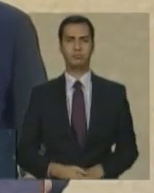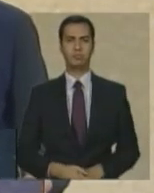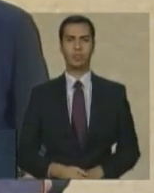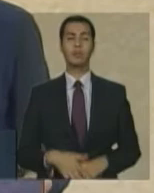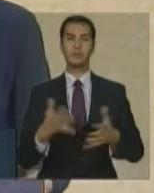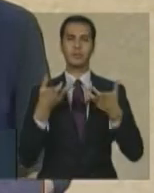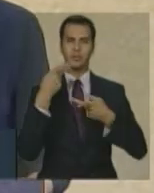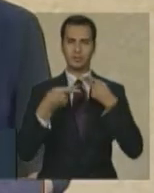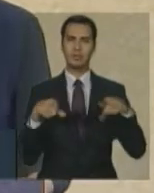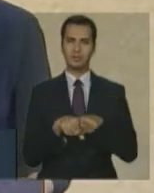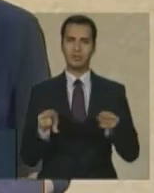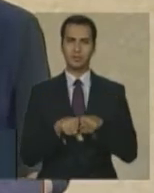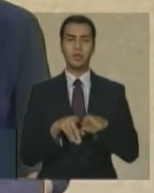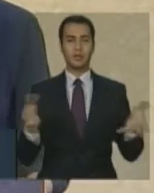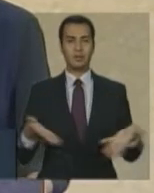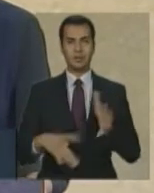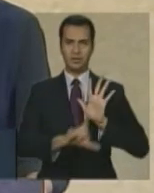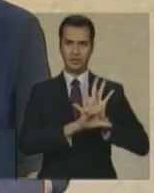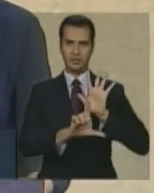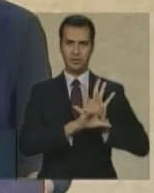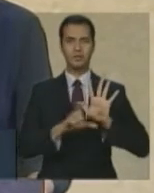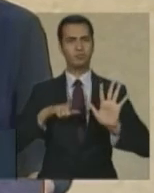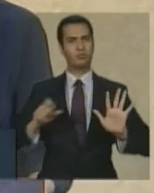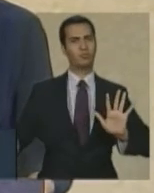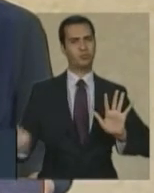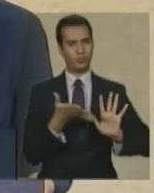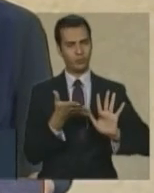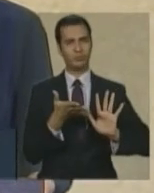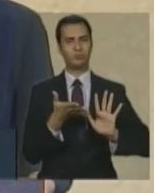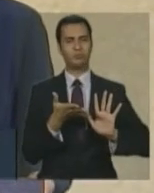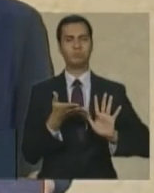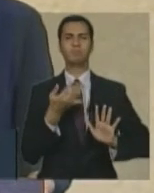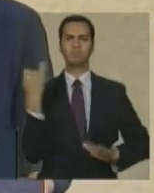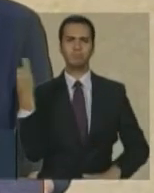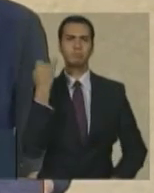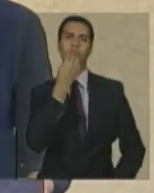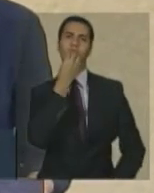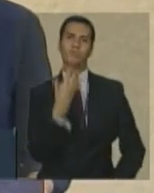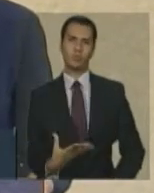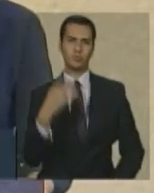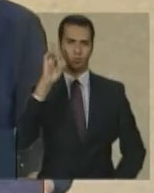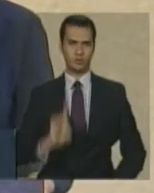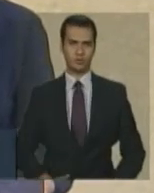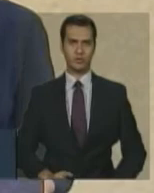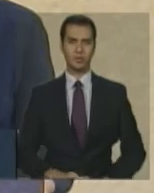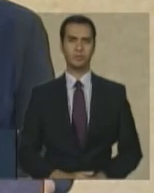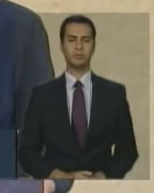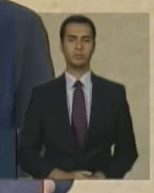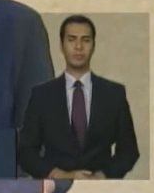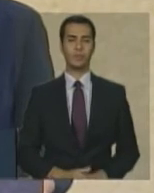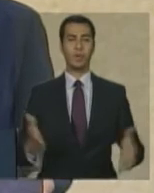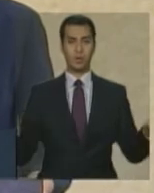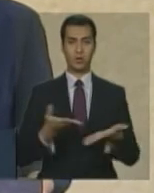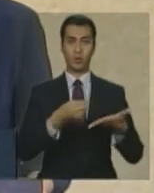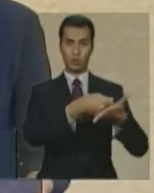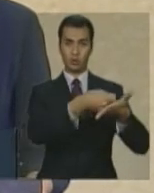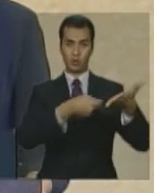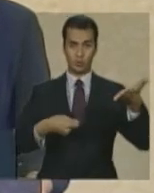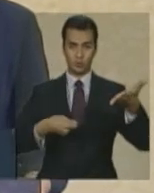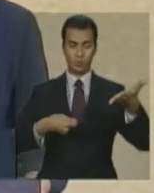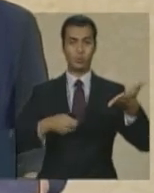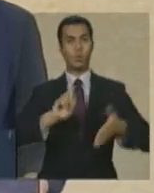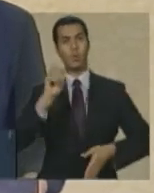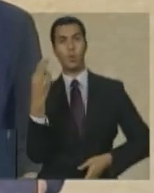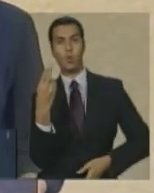de acesso à informação pública nos proporciona nenhum ato ou documento que atende